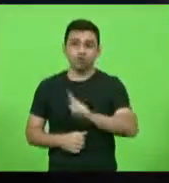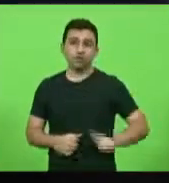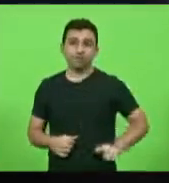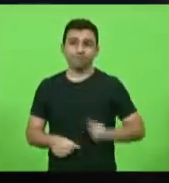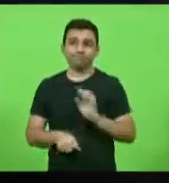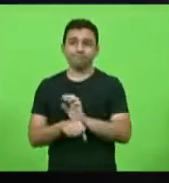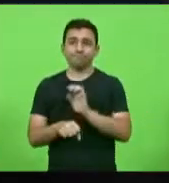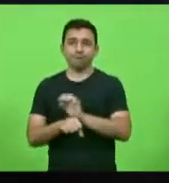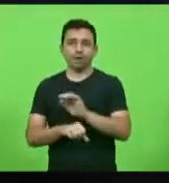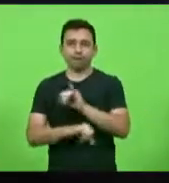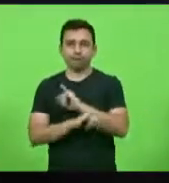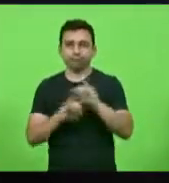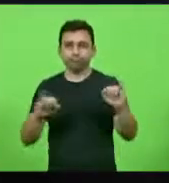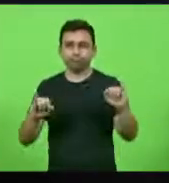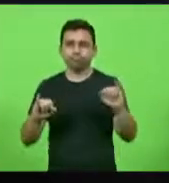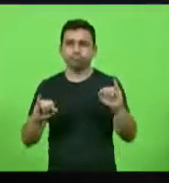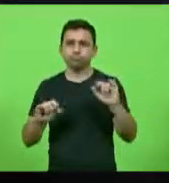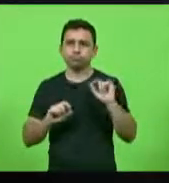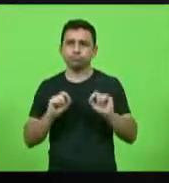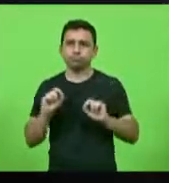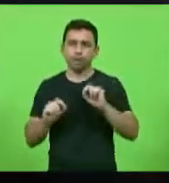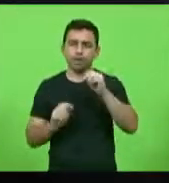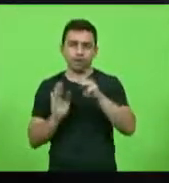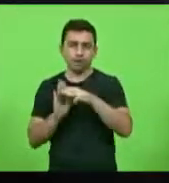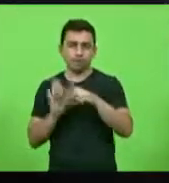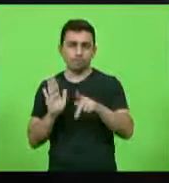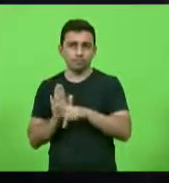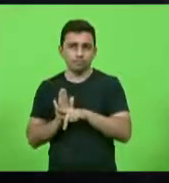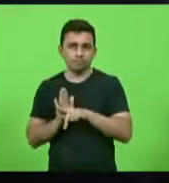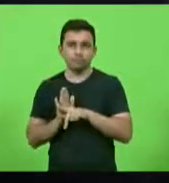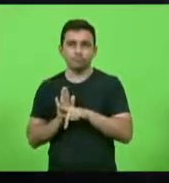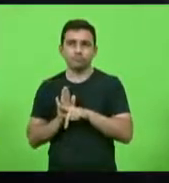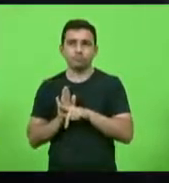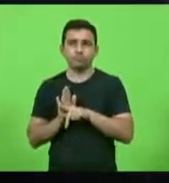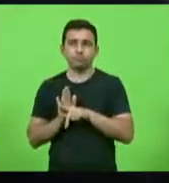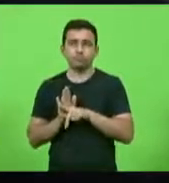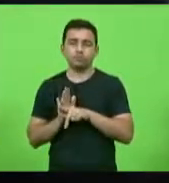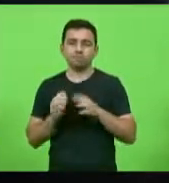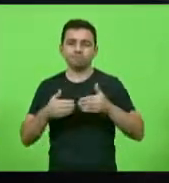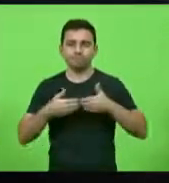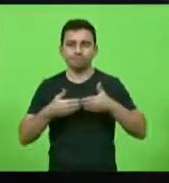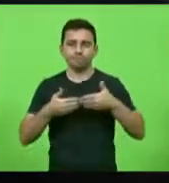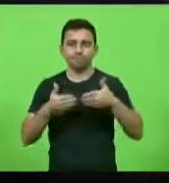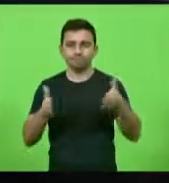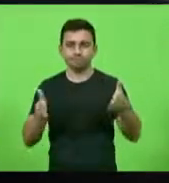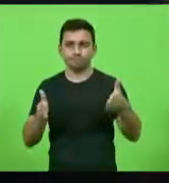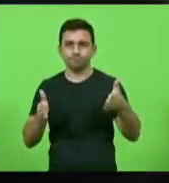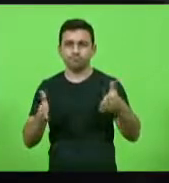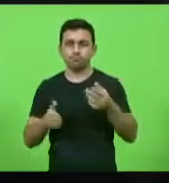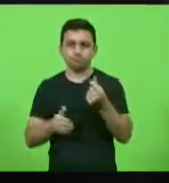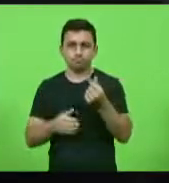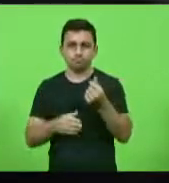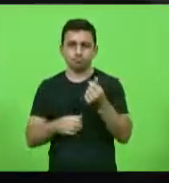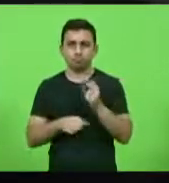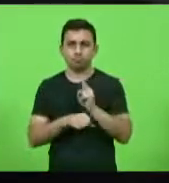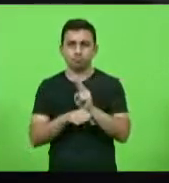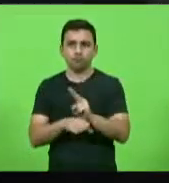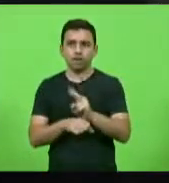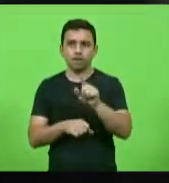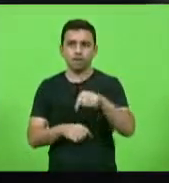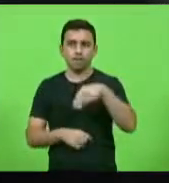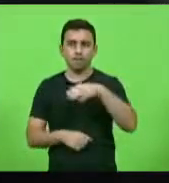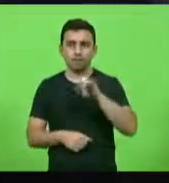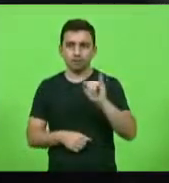aliás lançou uma ANT abrindo uma linhas de crédito emergencial a micro e pequenos